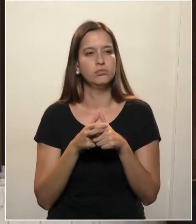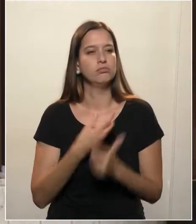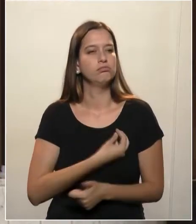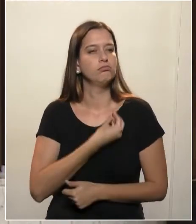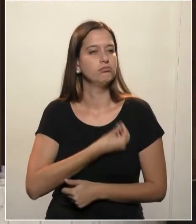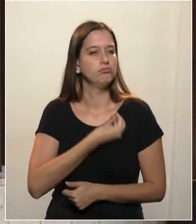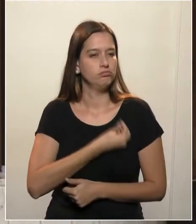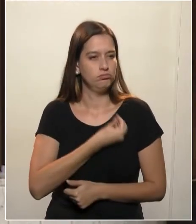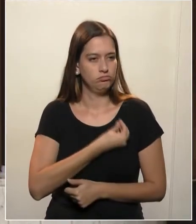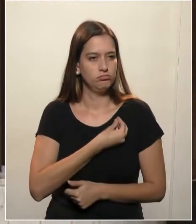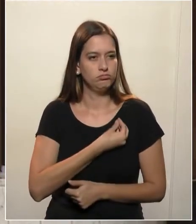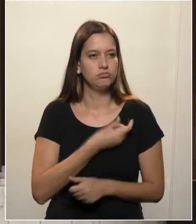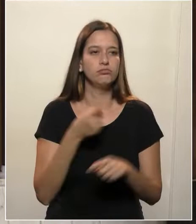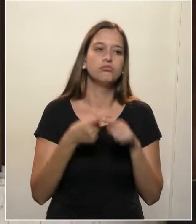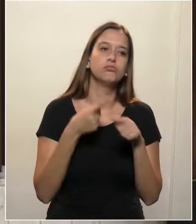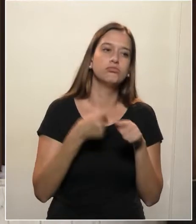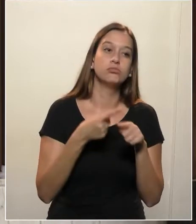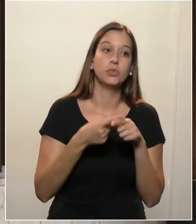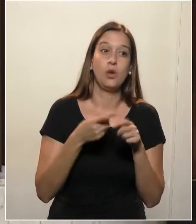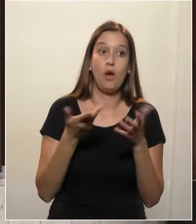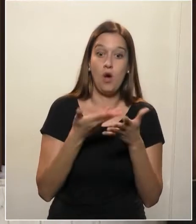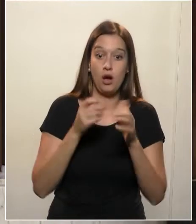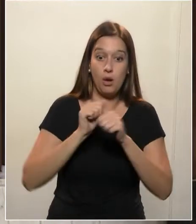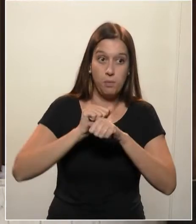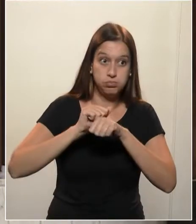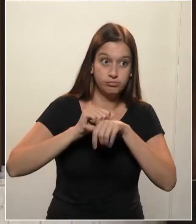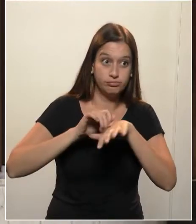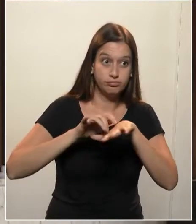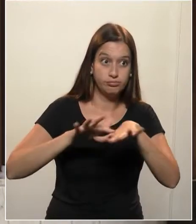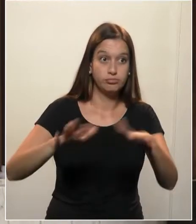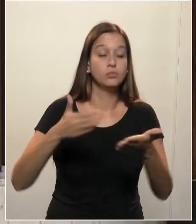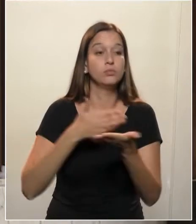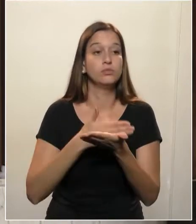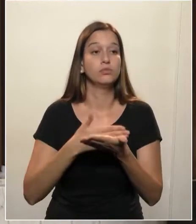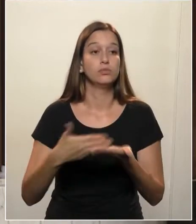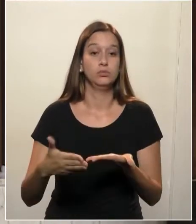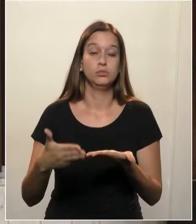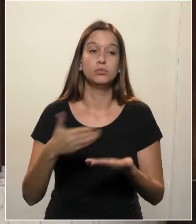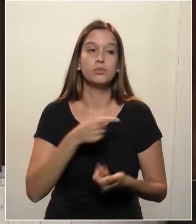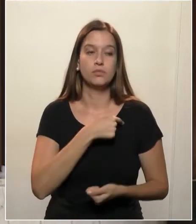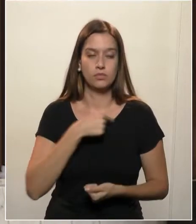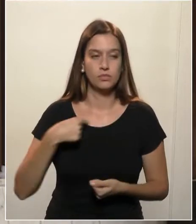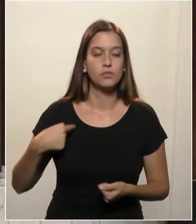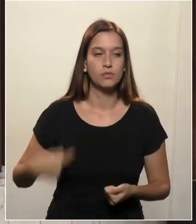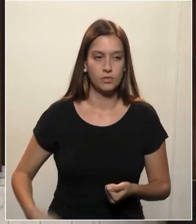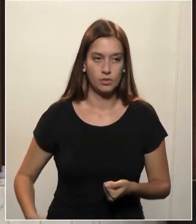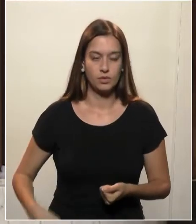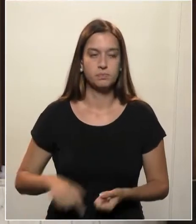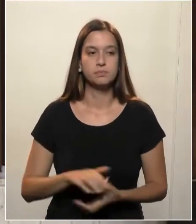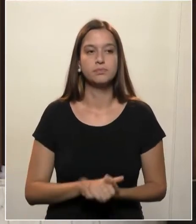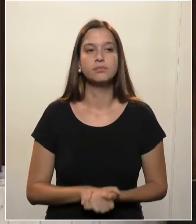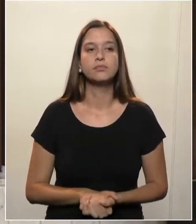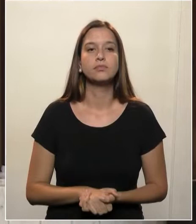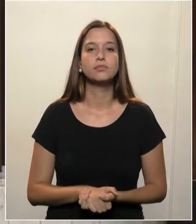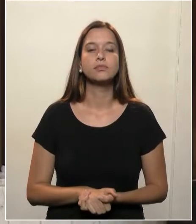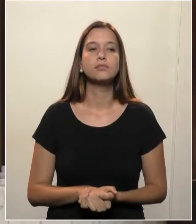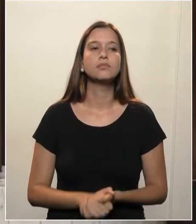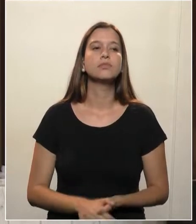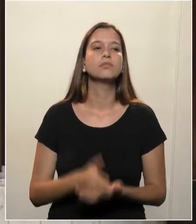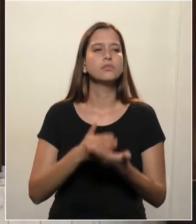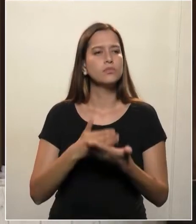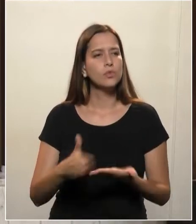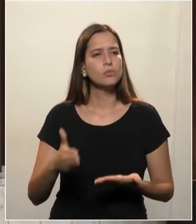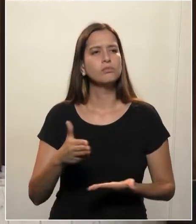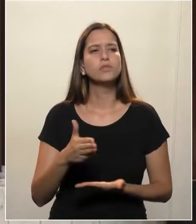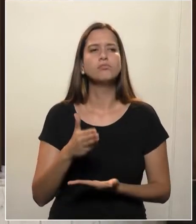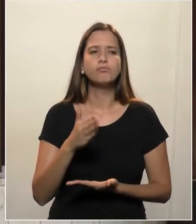Uma epidemia que começou na China, deputado Nelson Justo, e que nós tivemos praticamente conhecimento no início